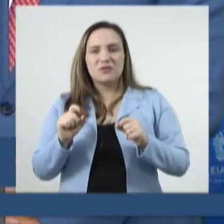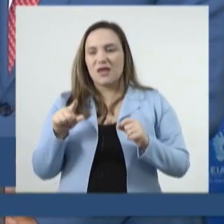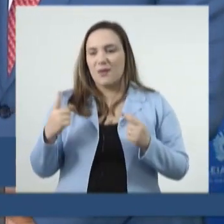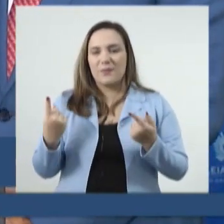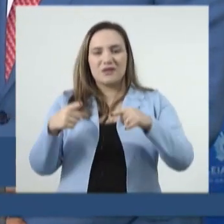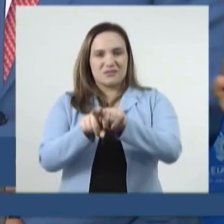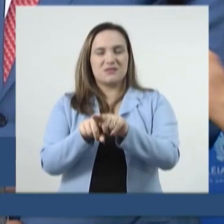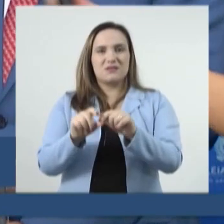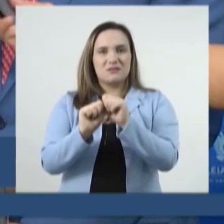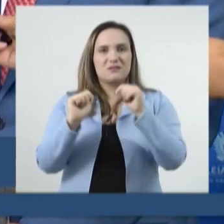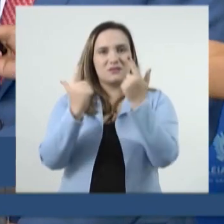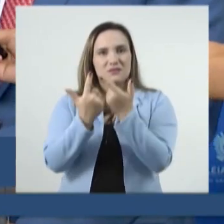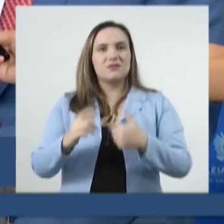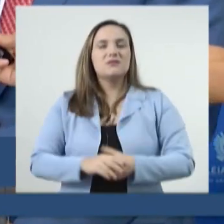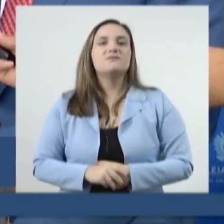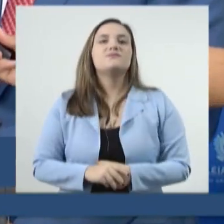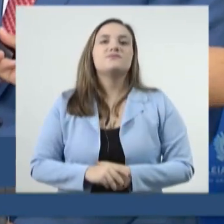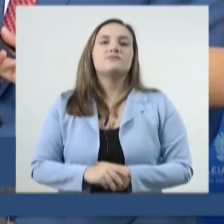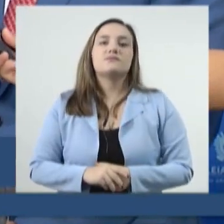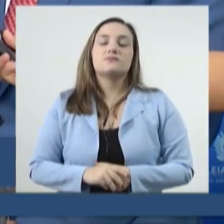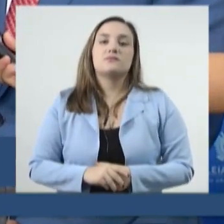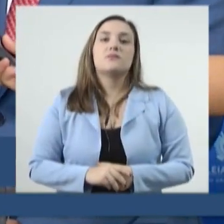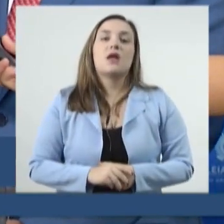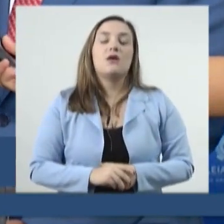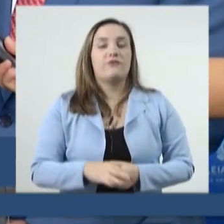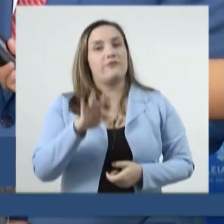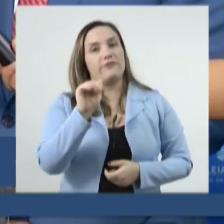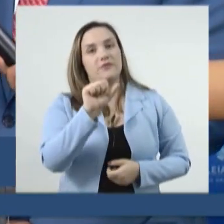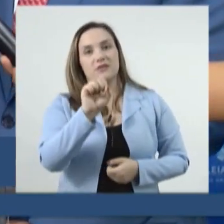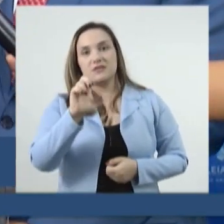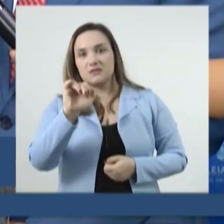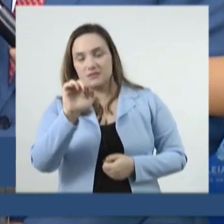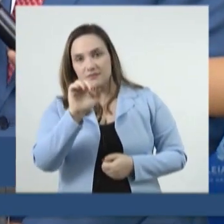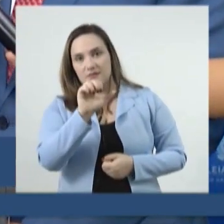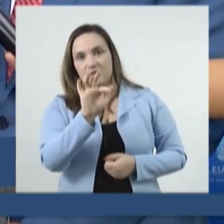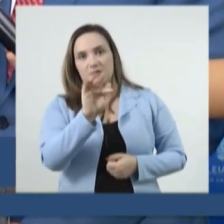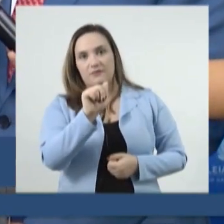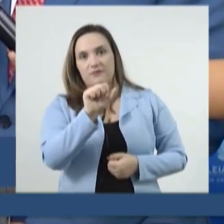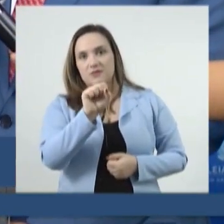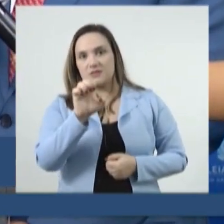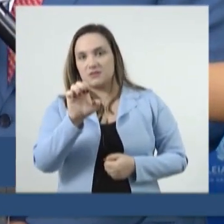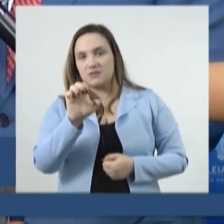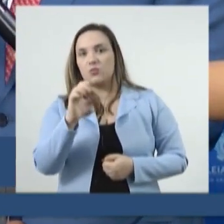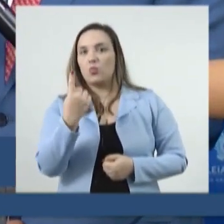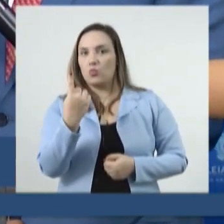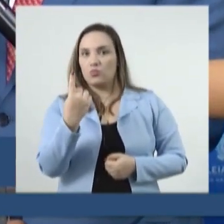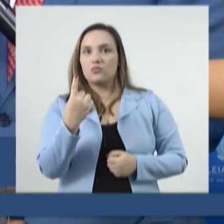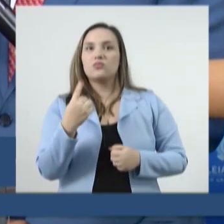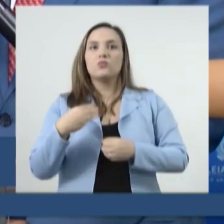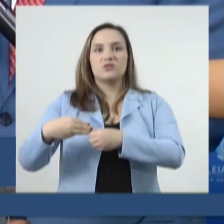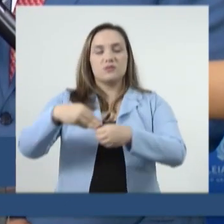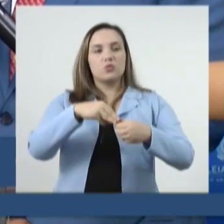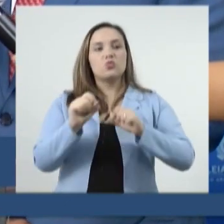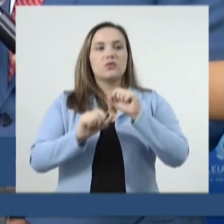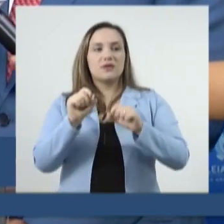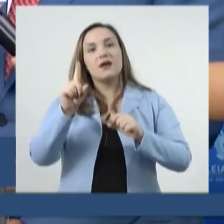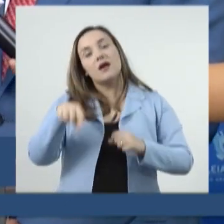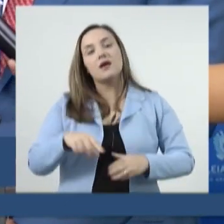parceria com a Assembleia? A fase 1 do municipalismo era entregar e é entregar